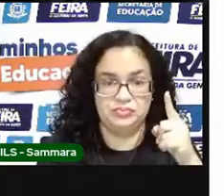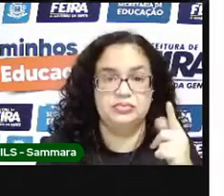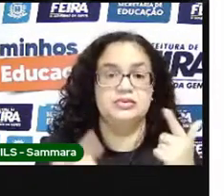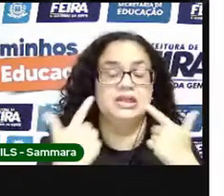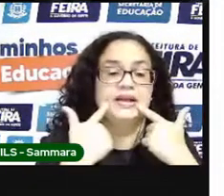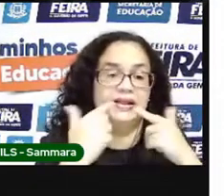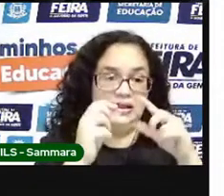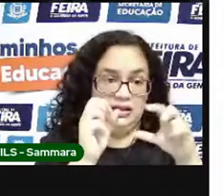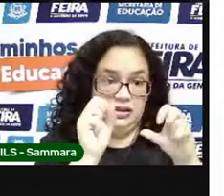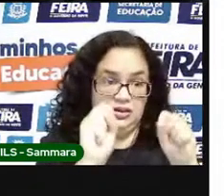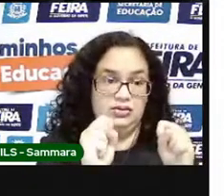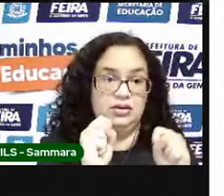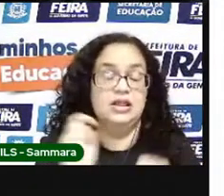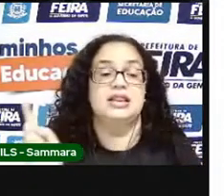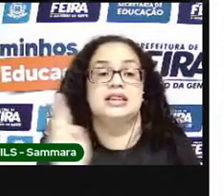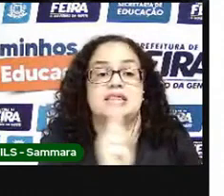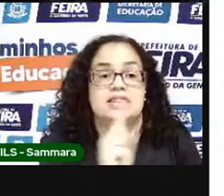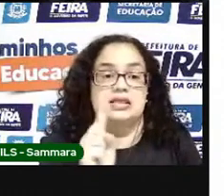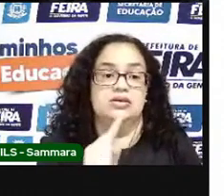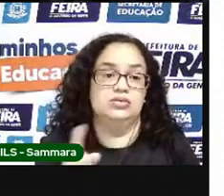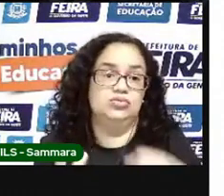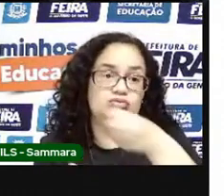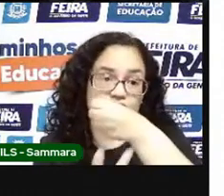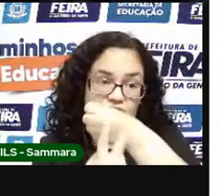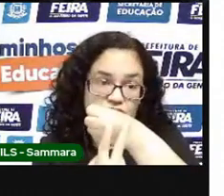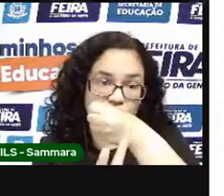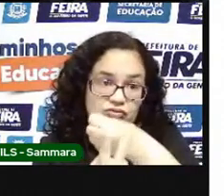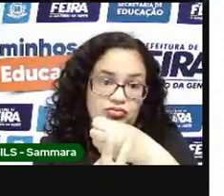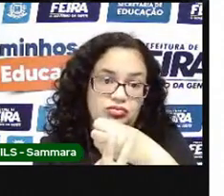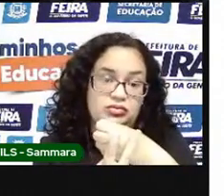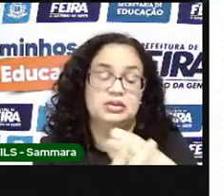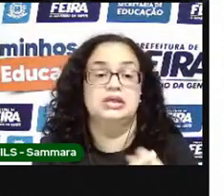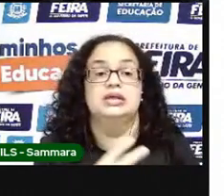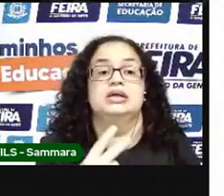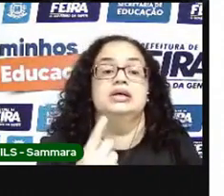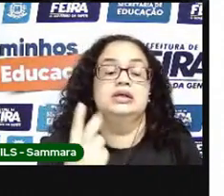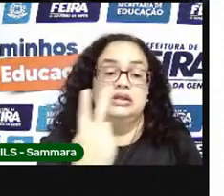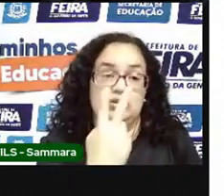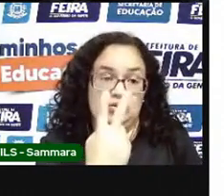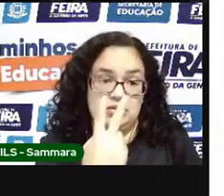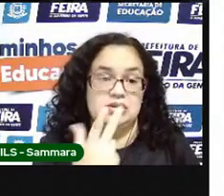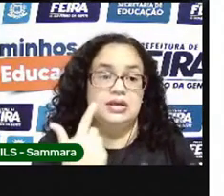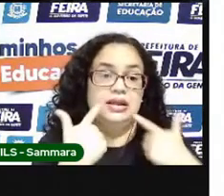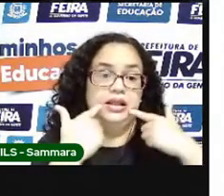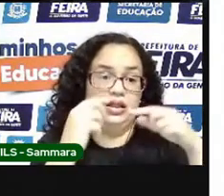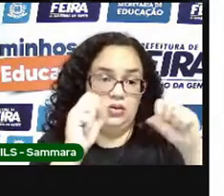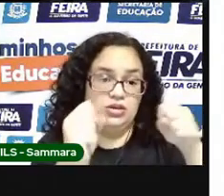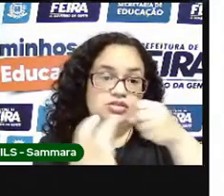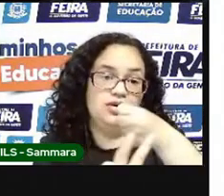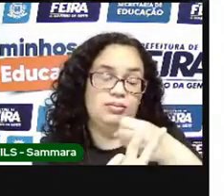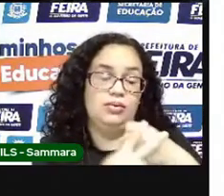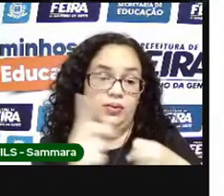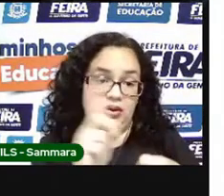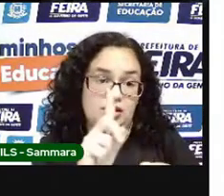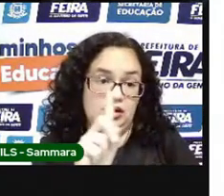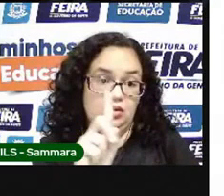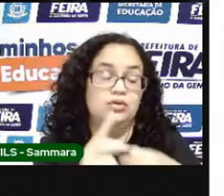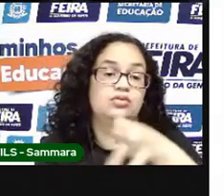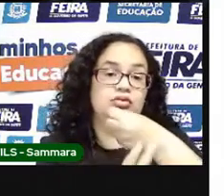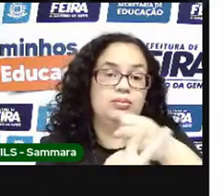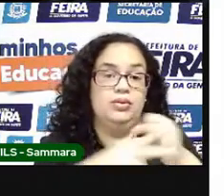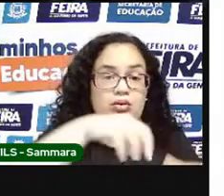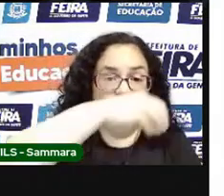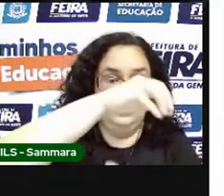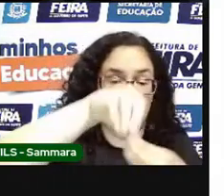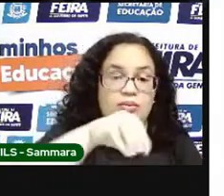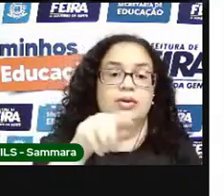linguagem não verbal. Tendo os dois, nós chamamos de linguagem mista. Aqui no meio, use